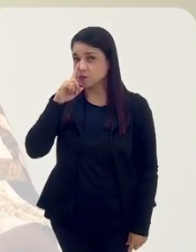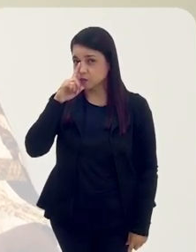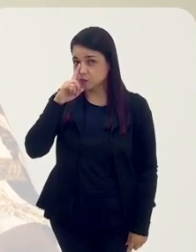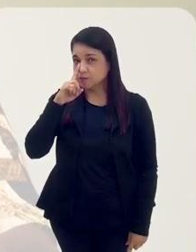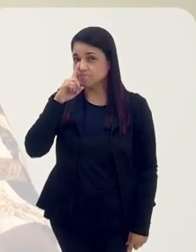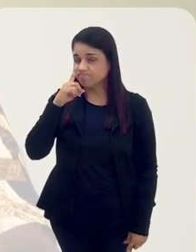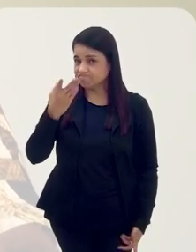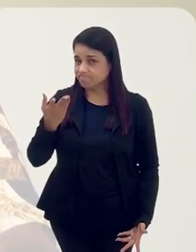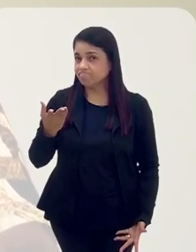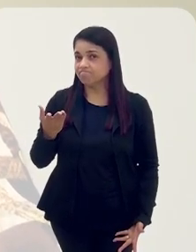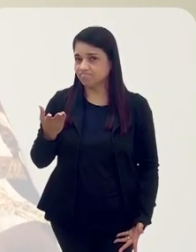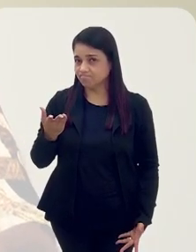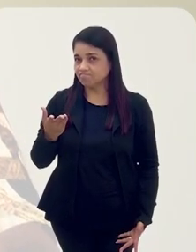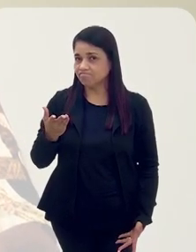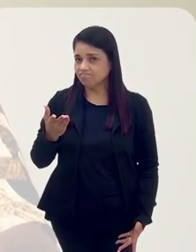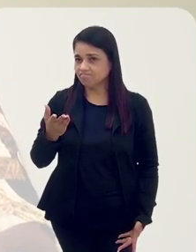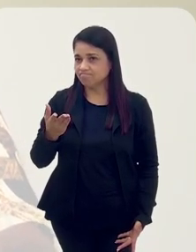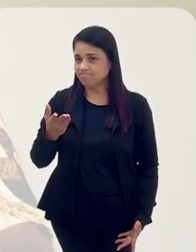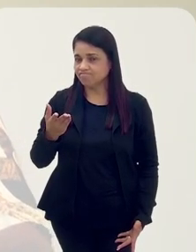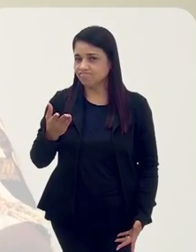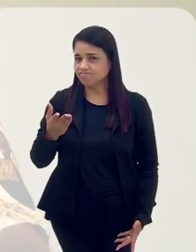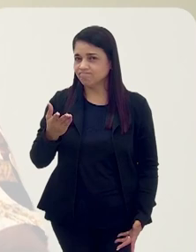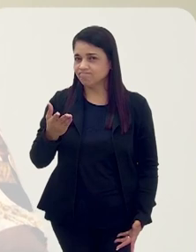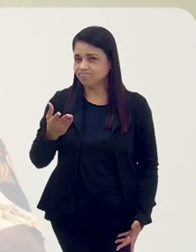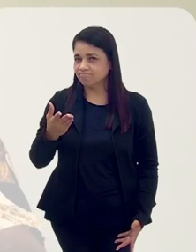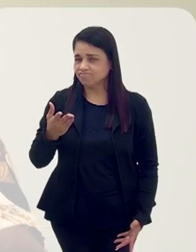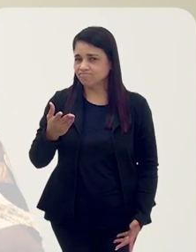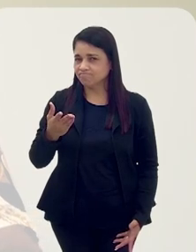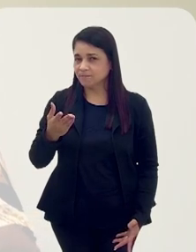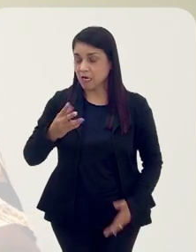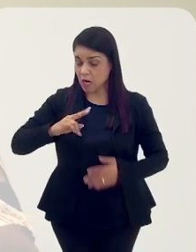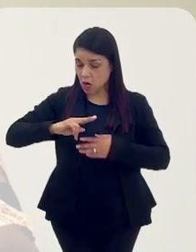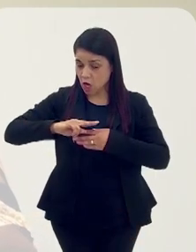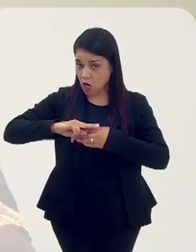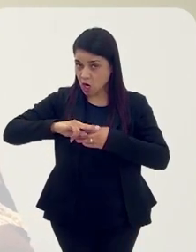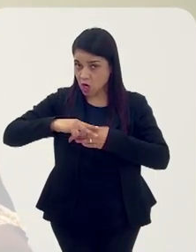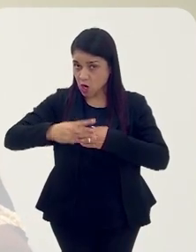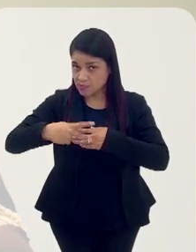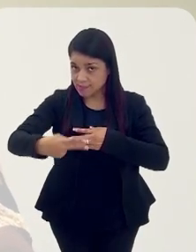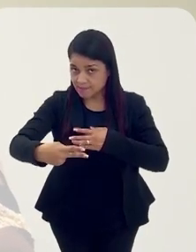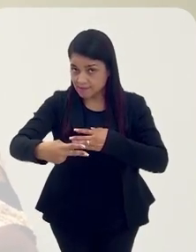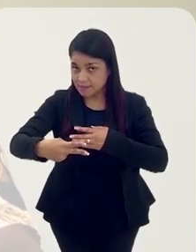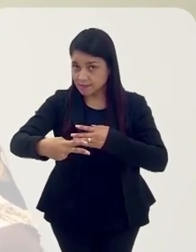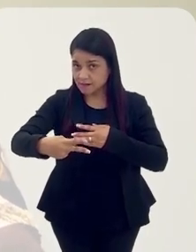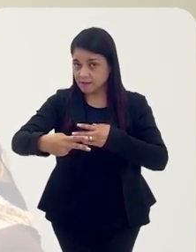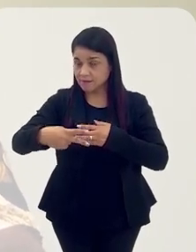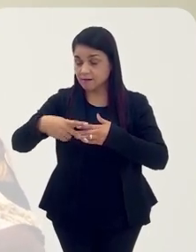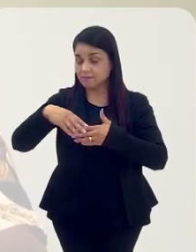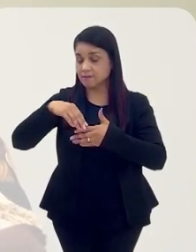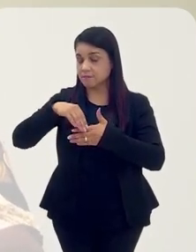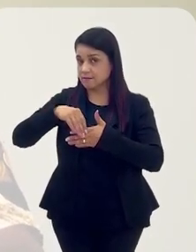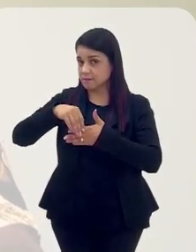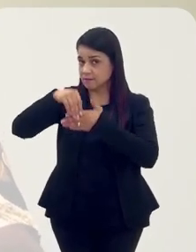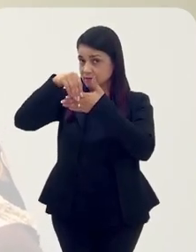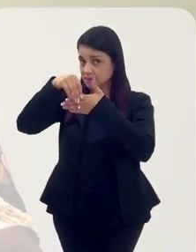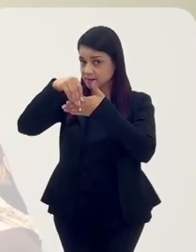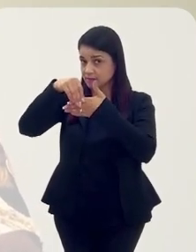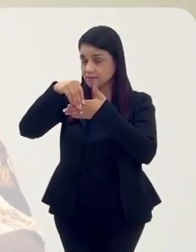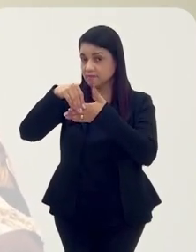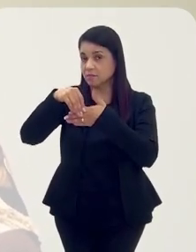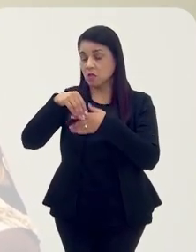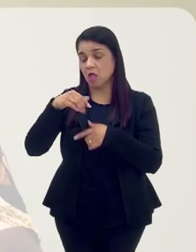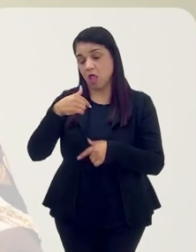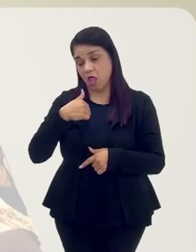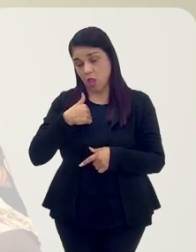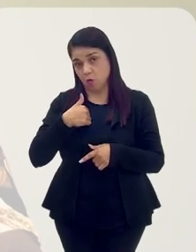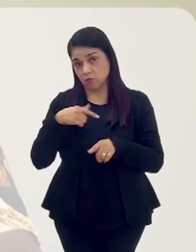e causa um certo, em algumas lideranças, não